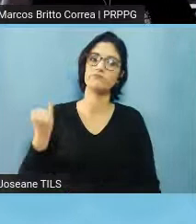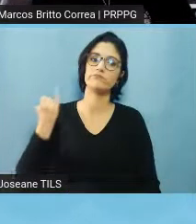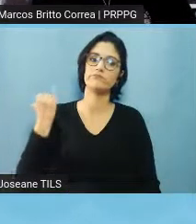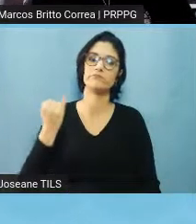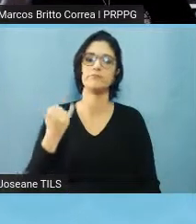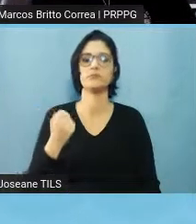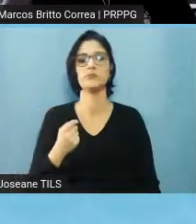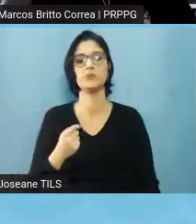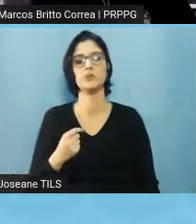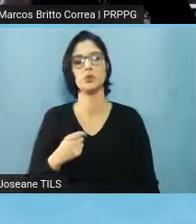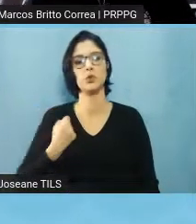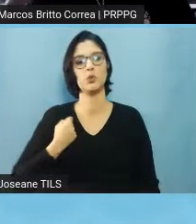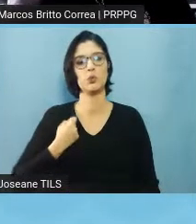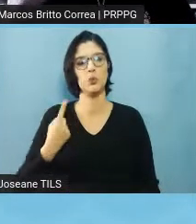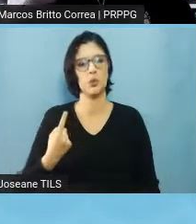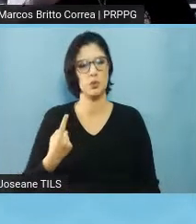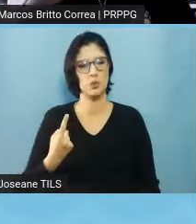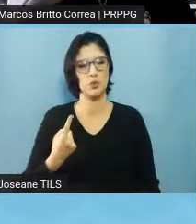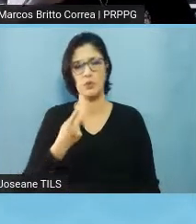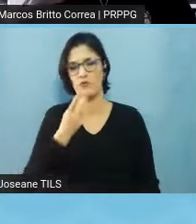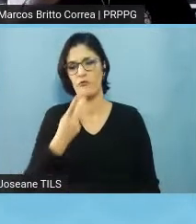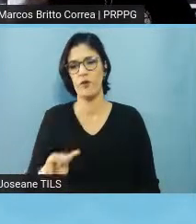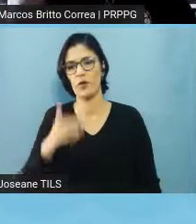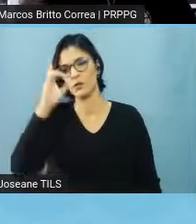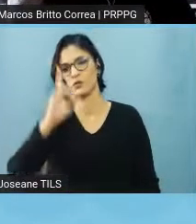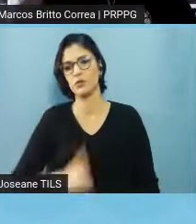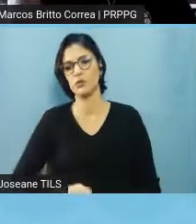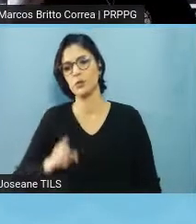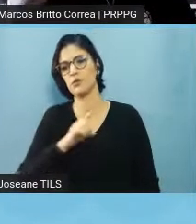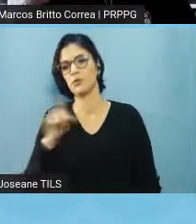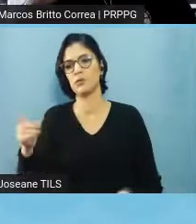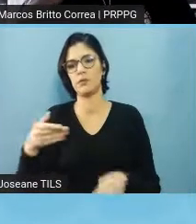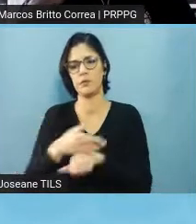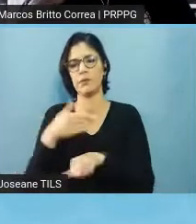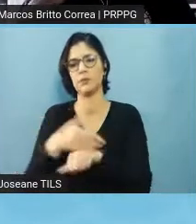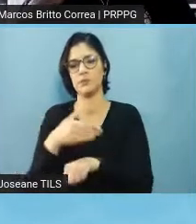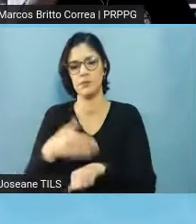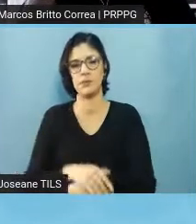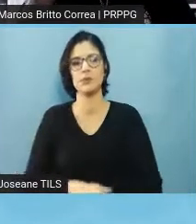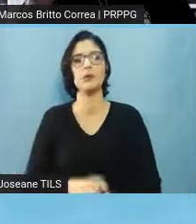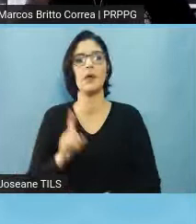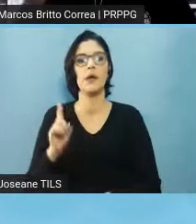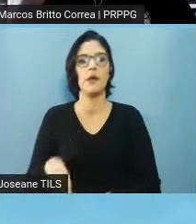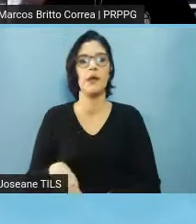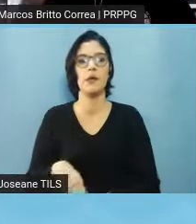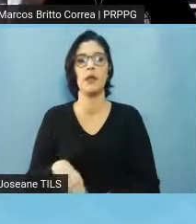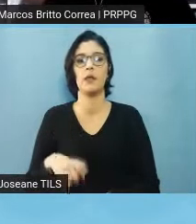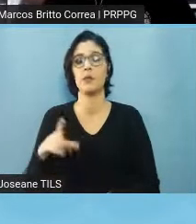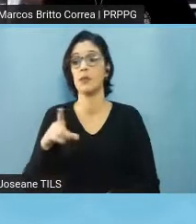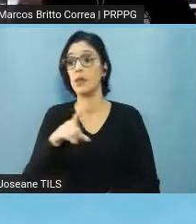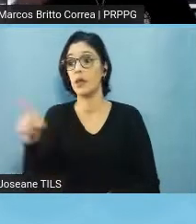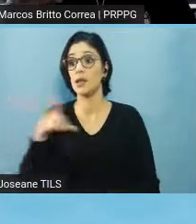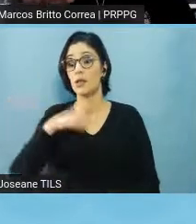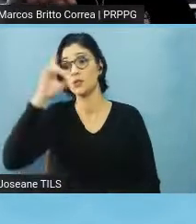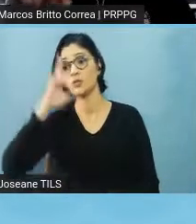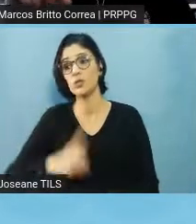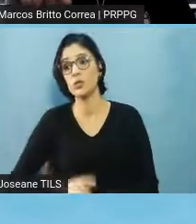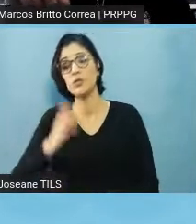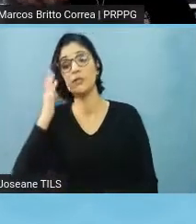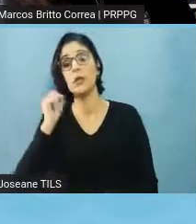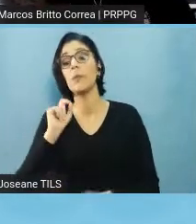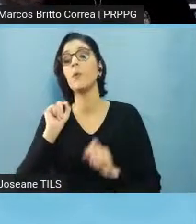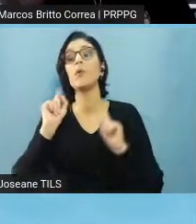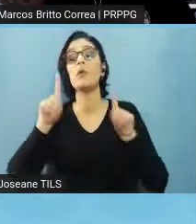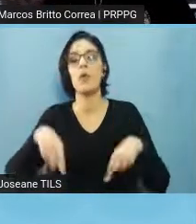1 ali, dos direitos dos participantes, é receber as informações do estudo de forma clara, tá, então é obrigação do